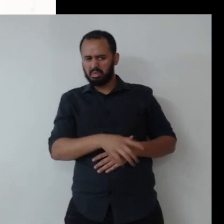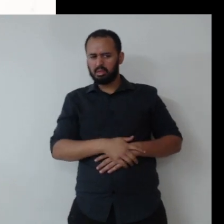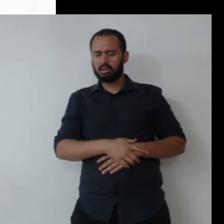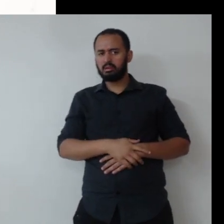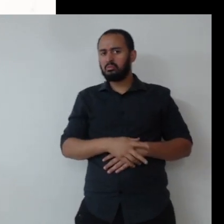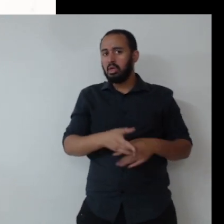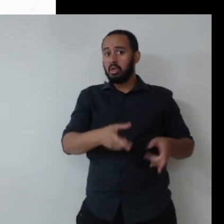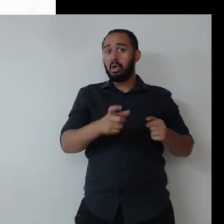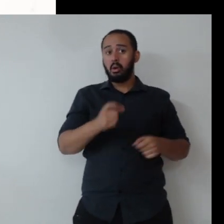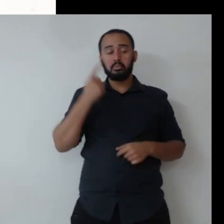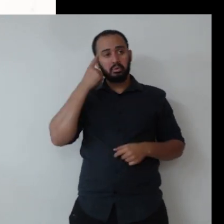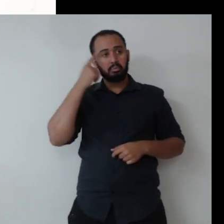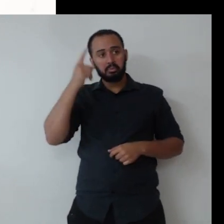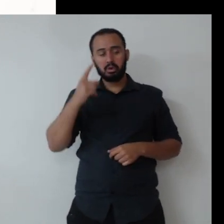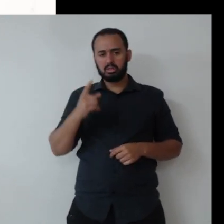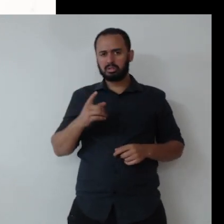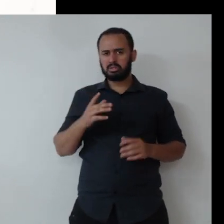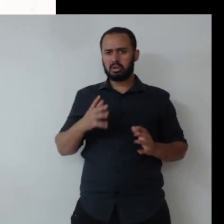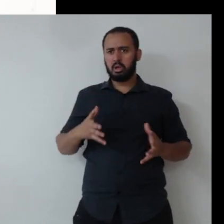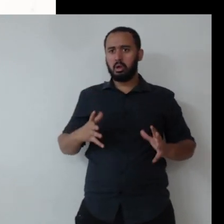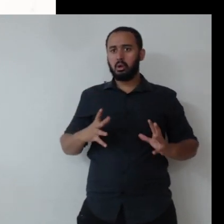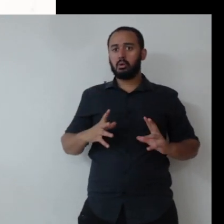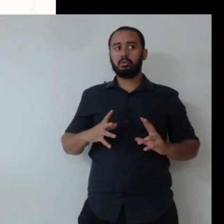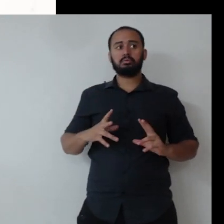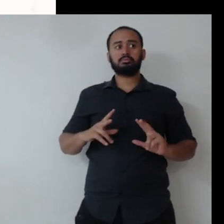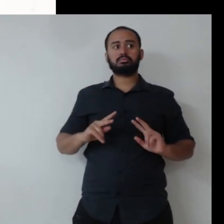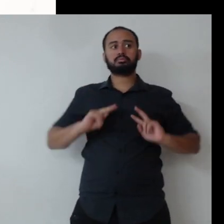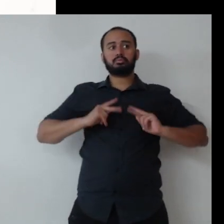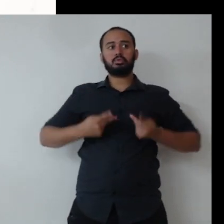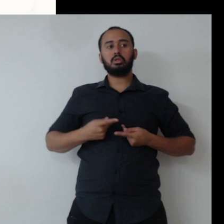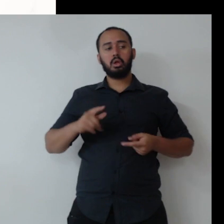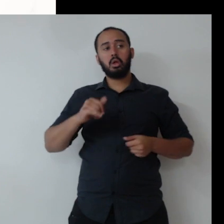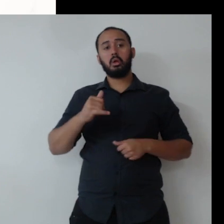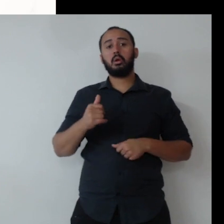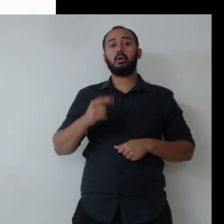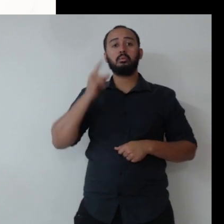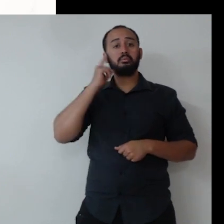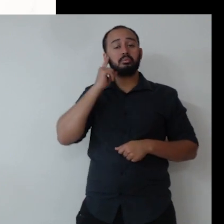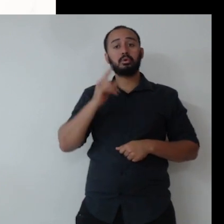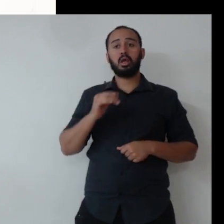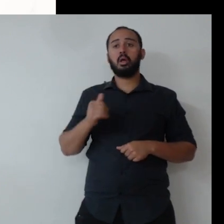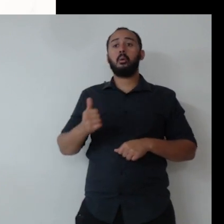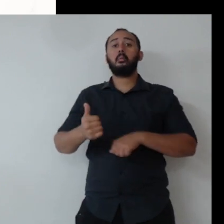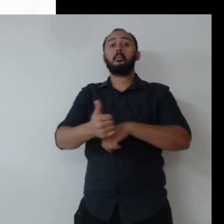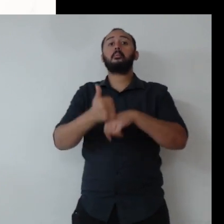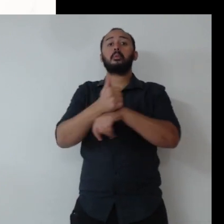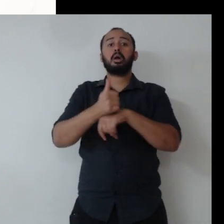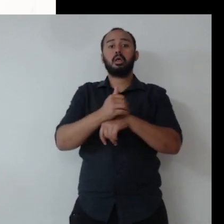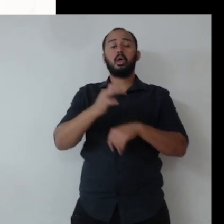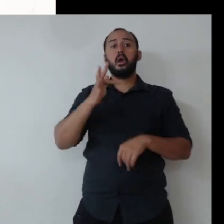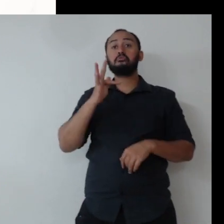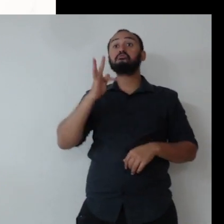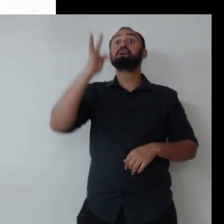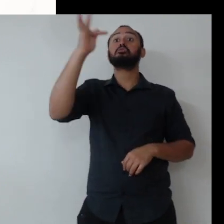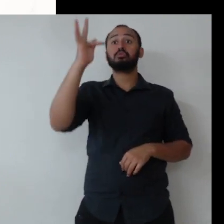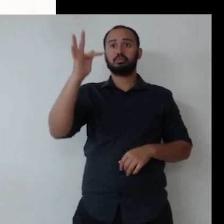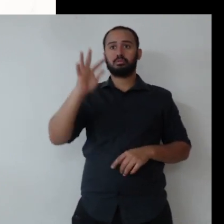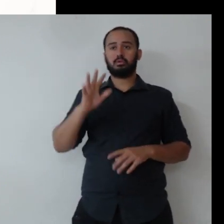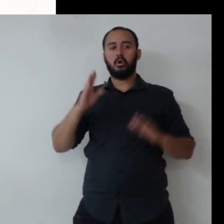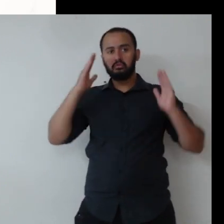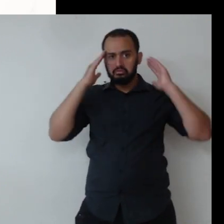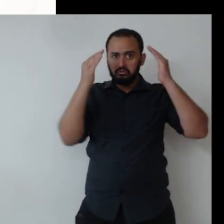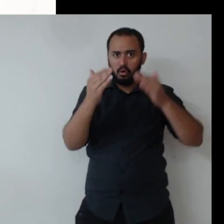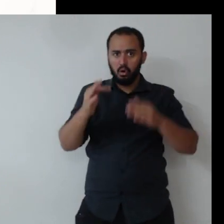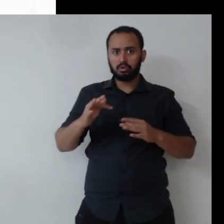quando a gente pensa em integridade, a gente tem que pensar na coisa pública e no bem-estar das futuras gerações, com foco na sociedade.